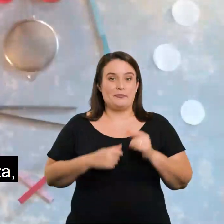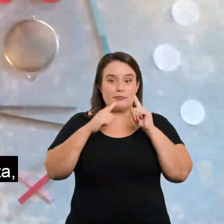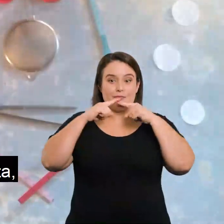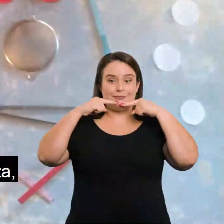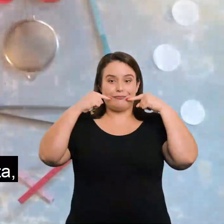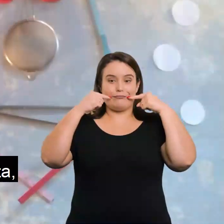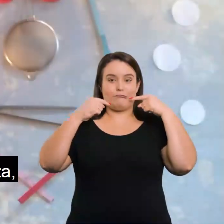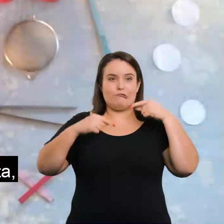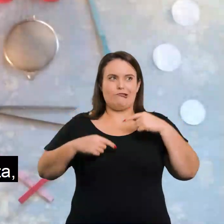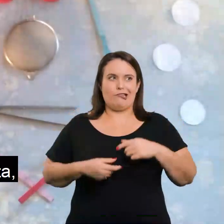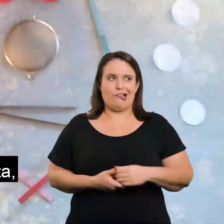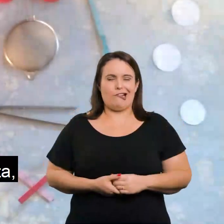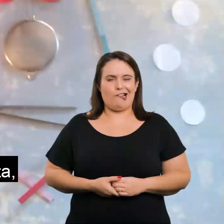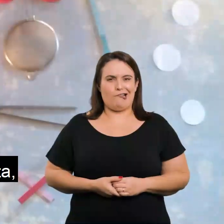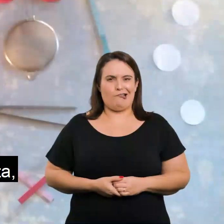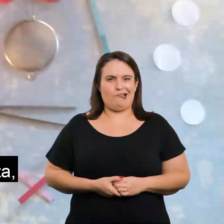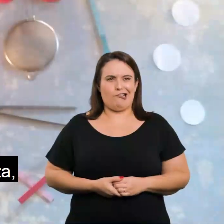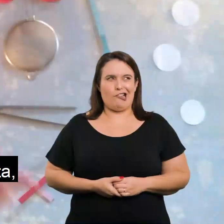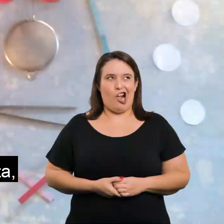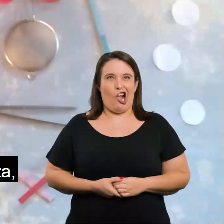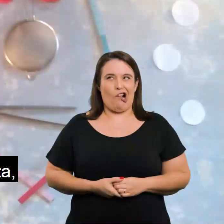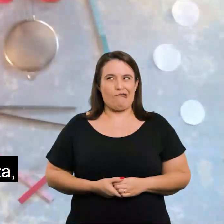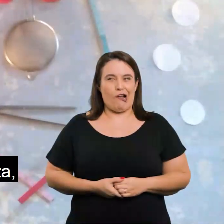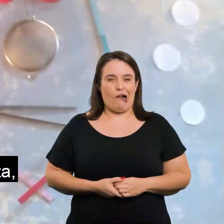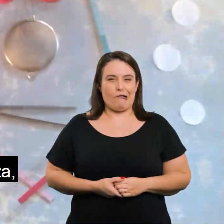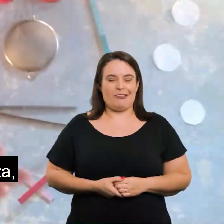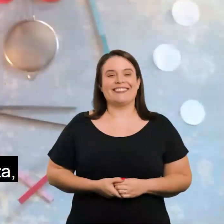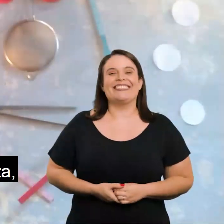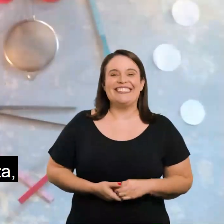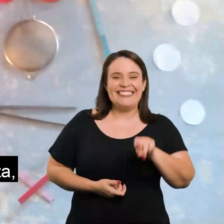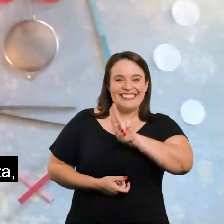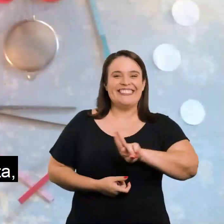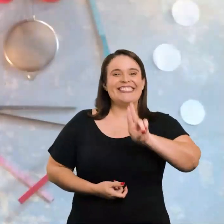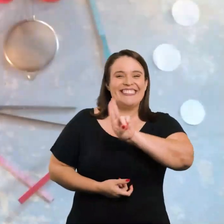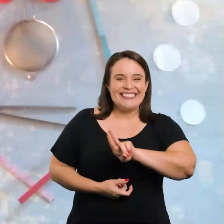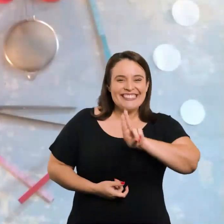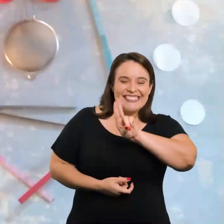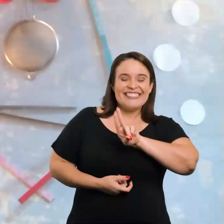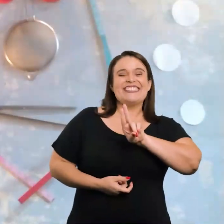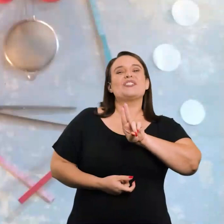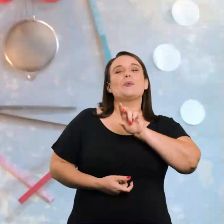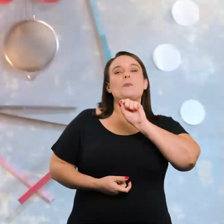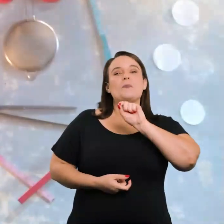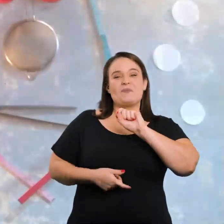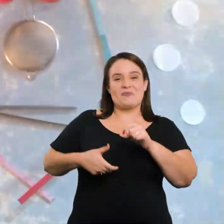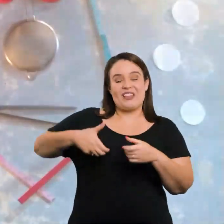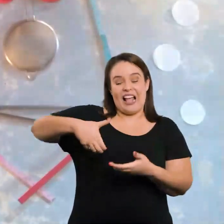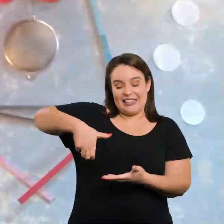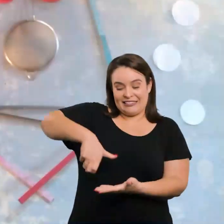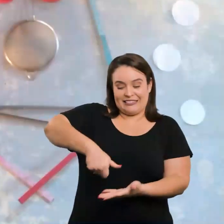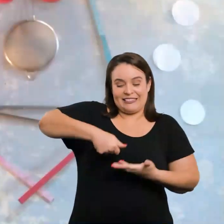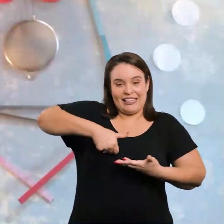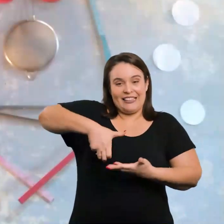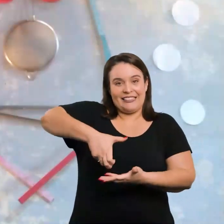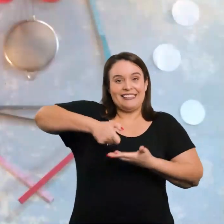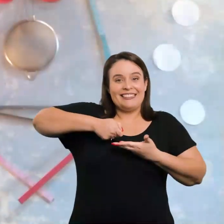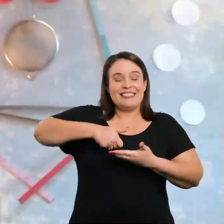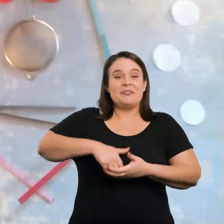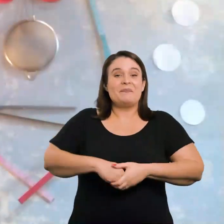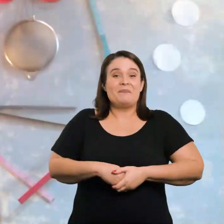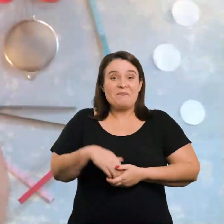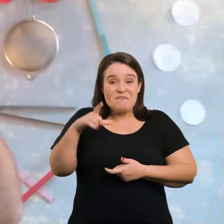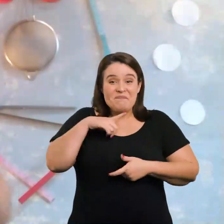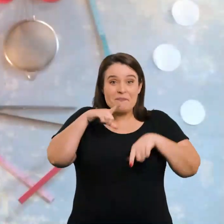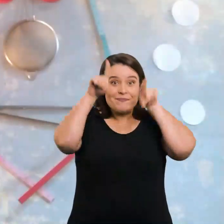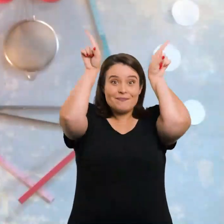boca, que parece meio entreaberta, meio fechada, meio aberta, eu usei o pegador de saladas. E esse